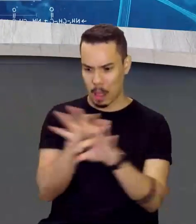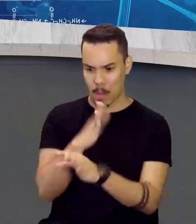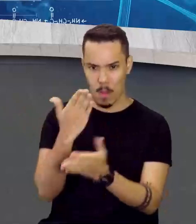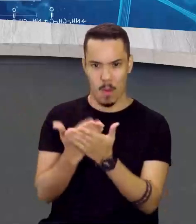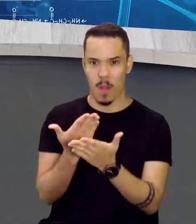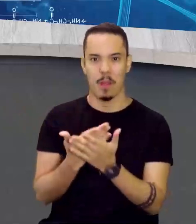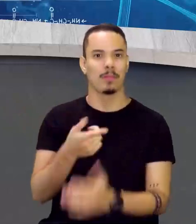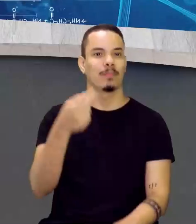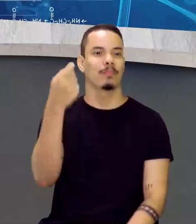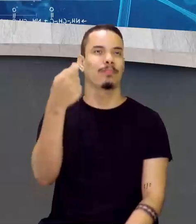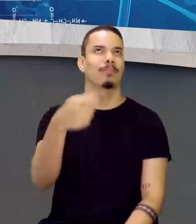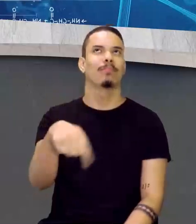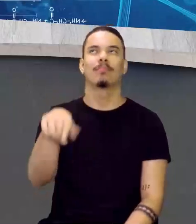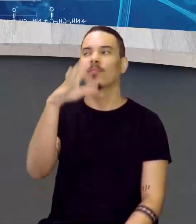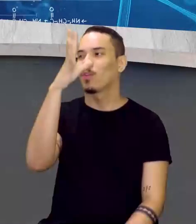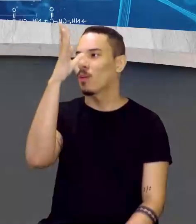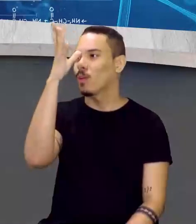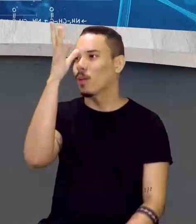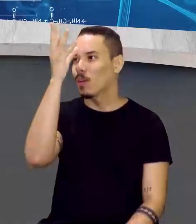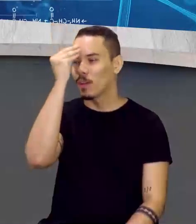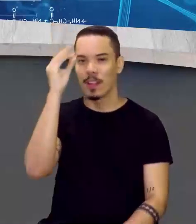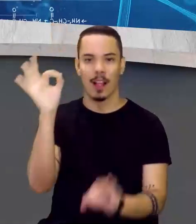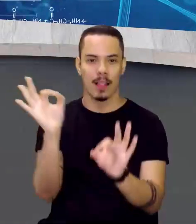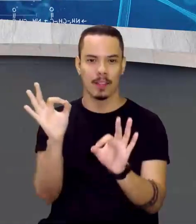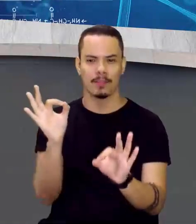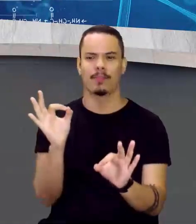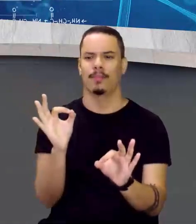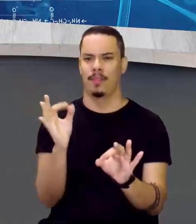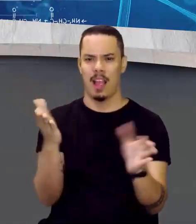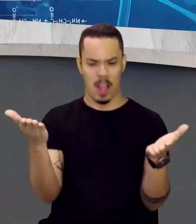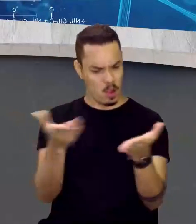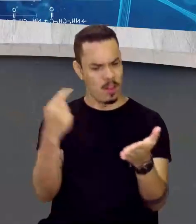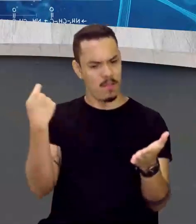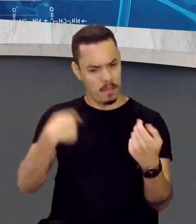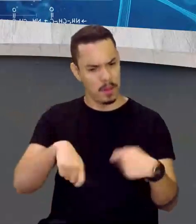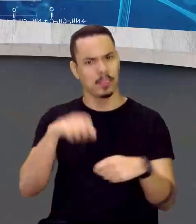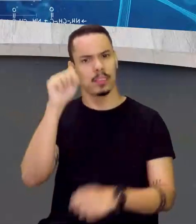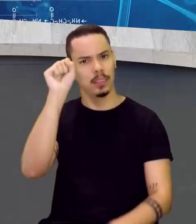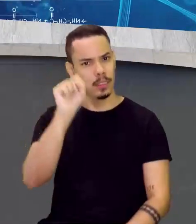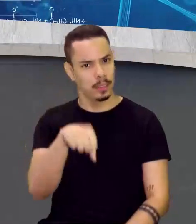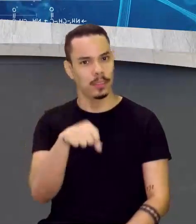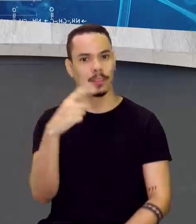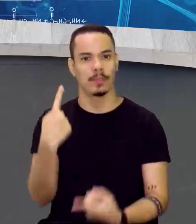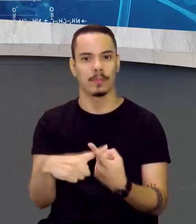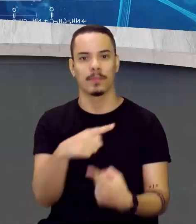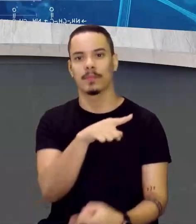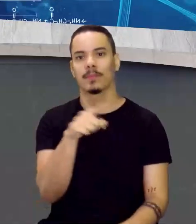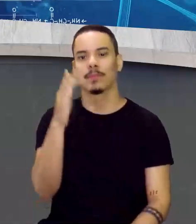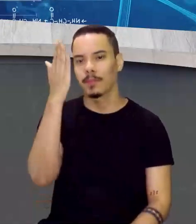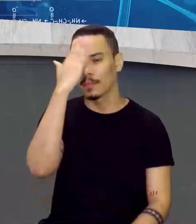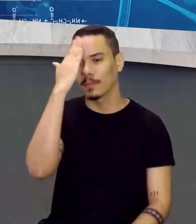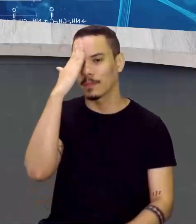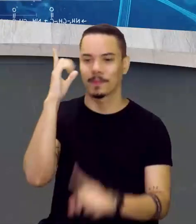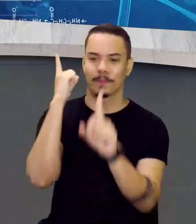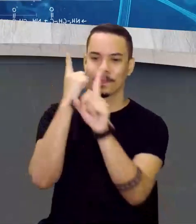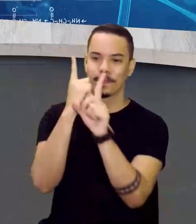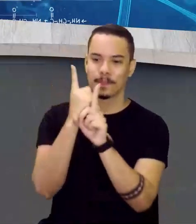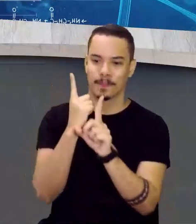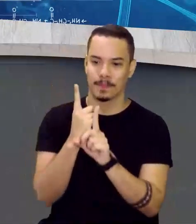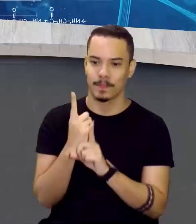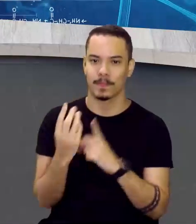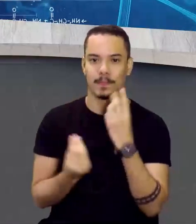não vou mais precisar desse conteúdo. Não é assim, né? Agora que você vai precisar para saber identificar os